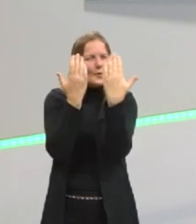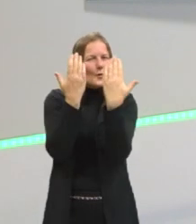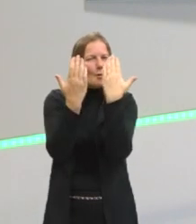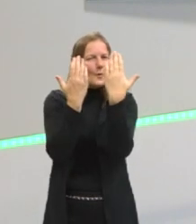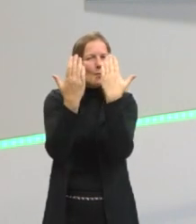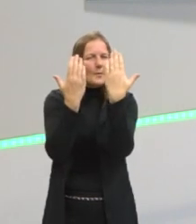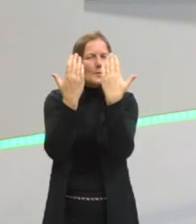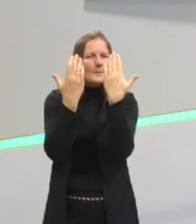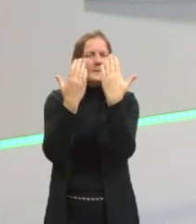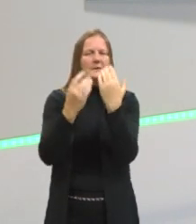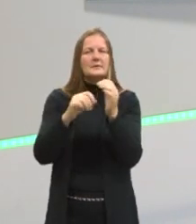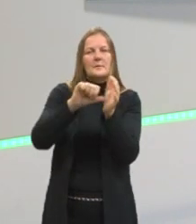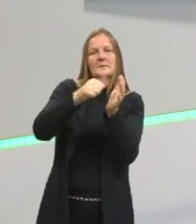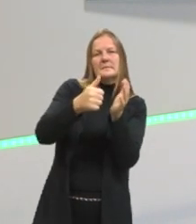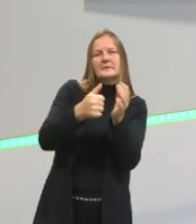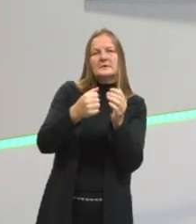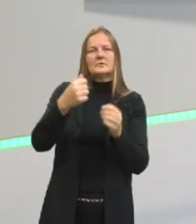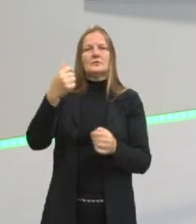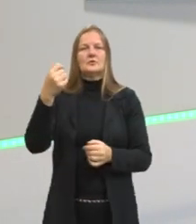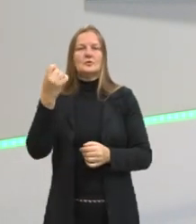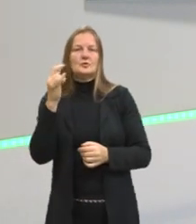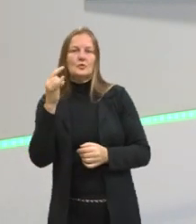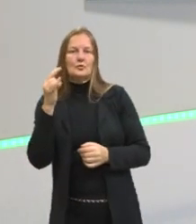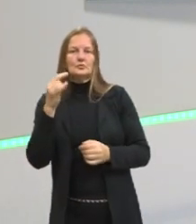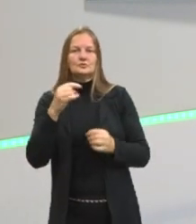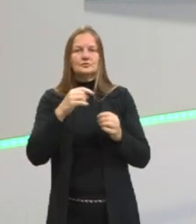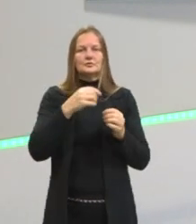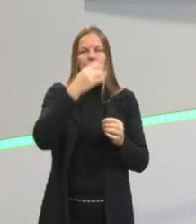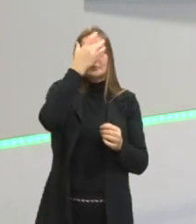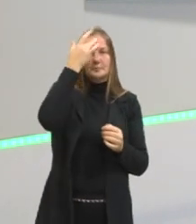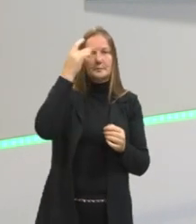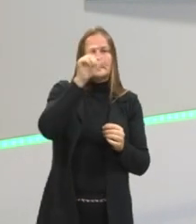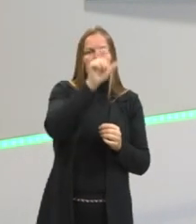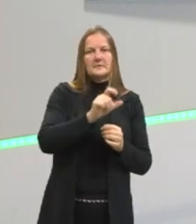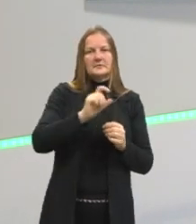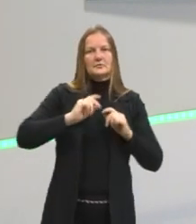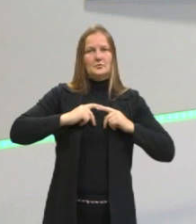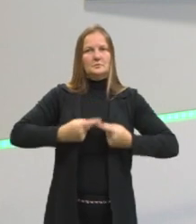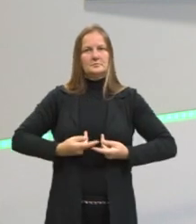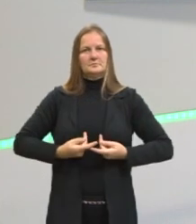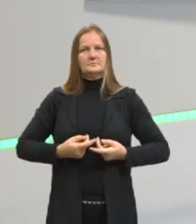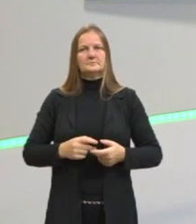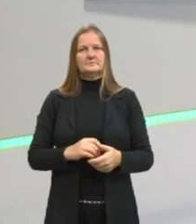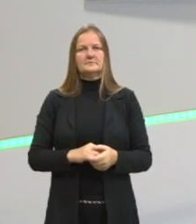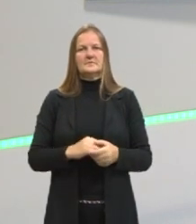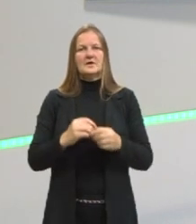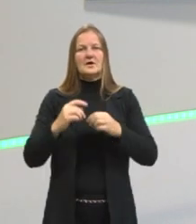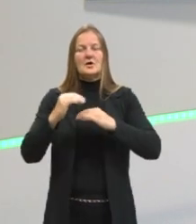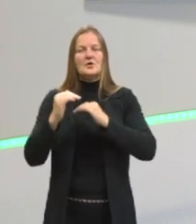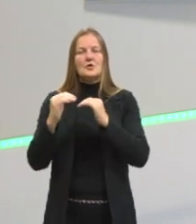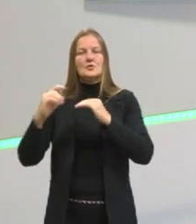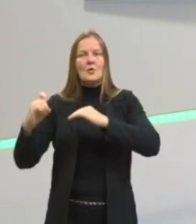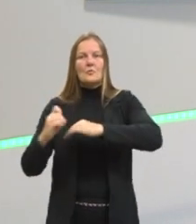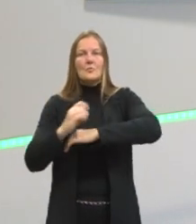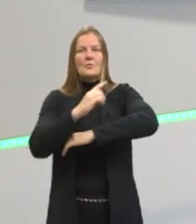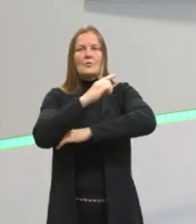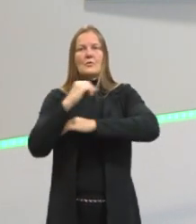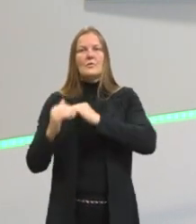entre o nosso primeiro e o nosso último ser daquela linha temporal.